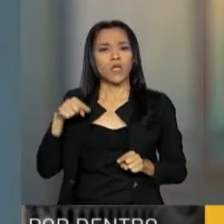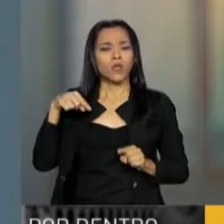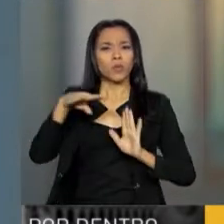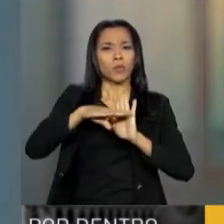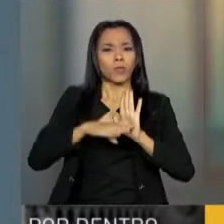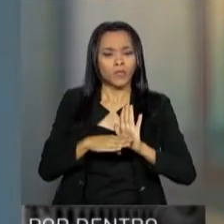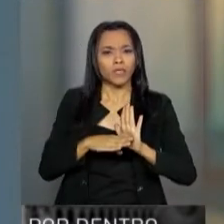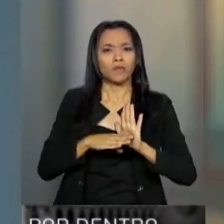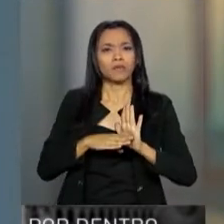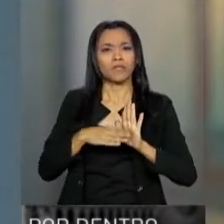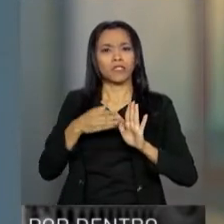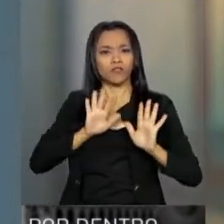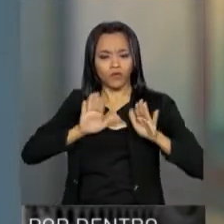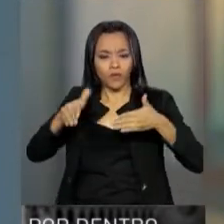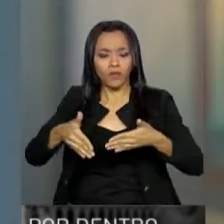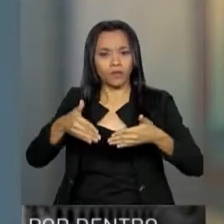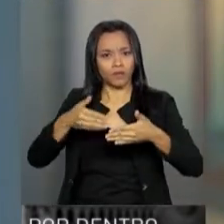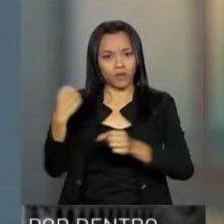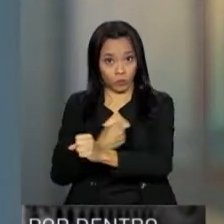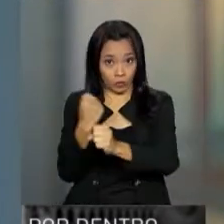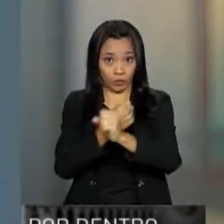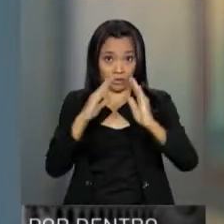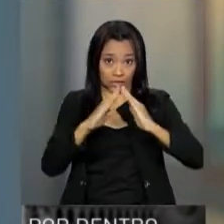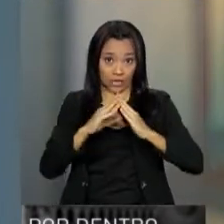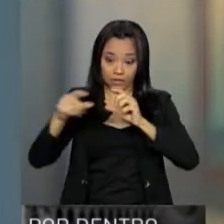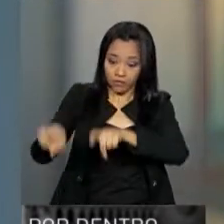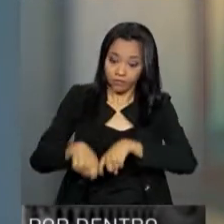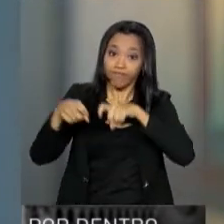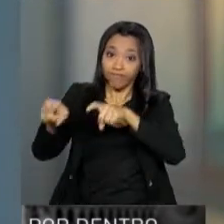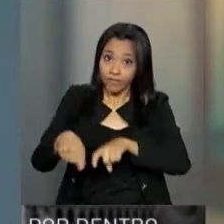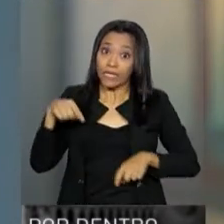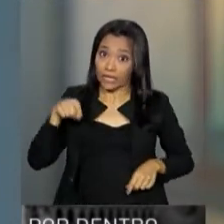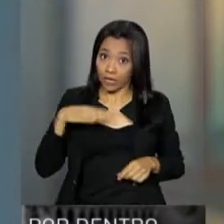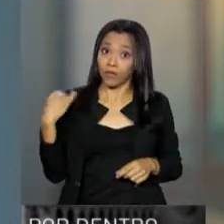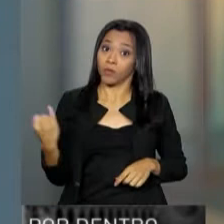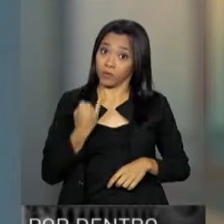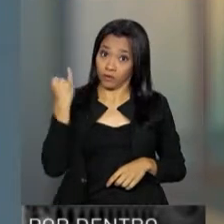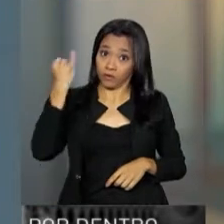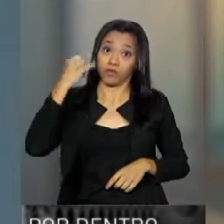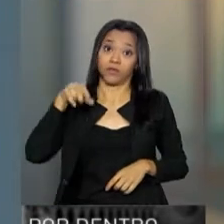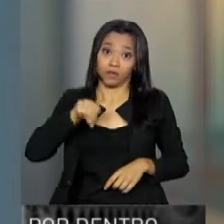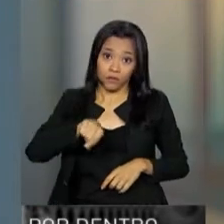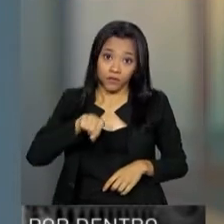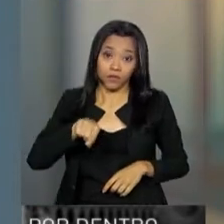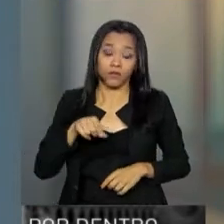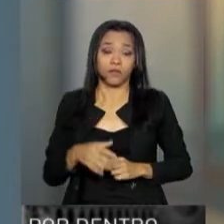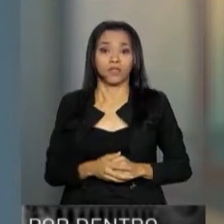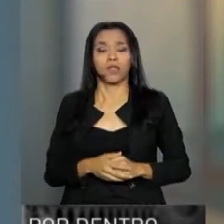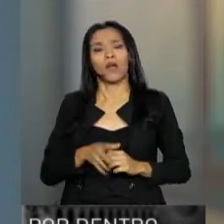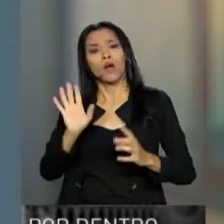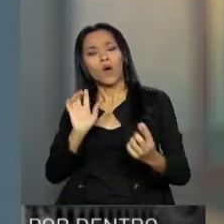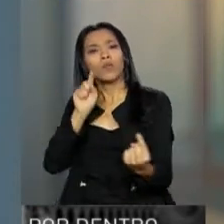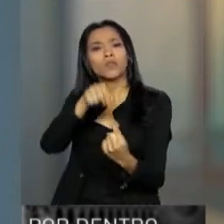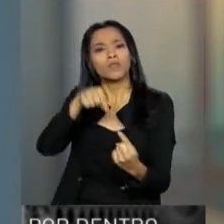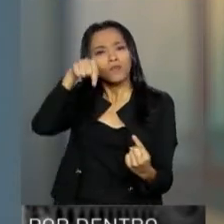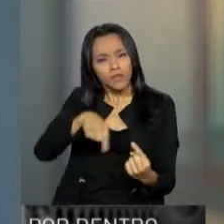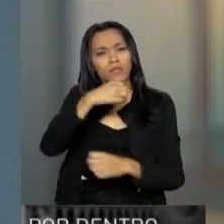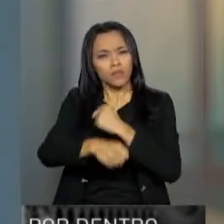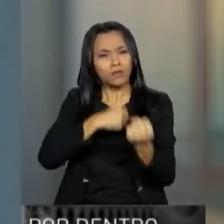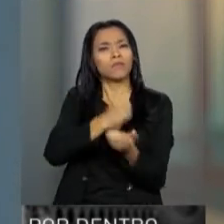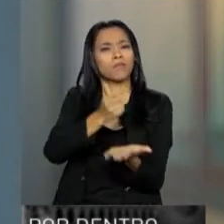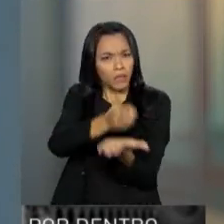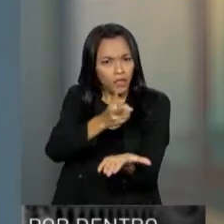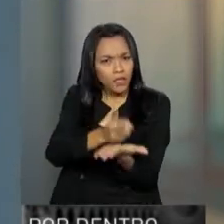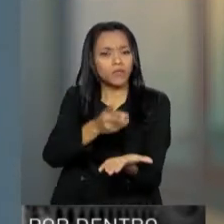habitação rural, que é um programa importante que o Ministério tem, a meta deste ano também são